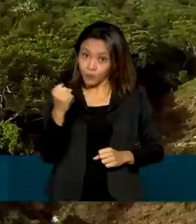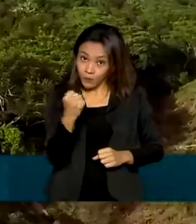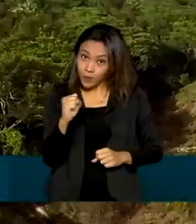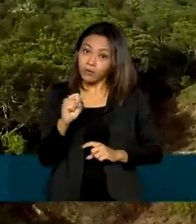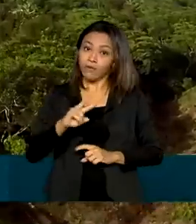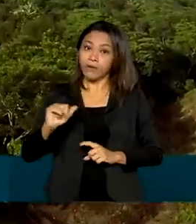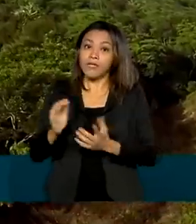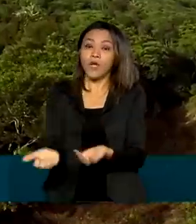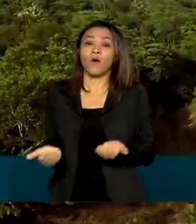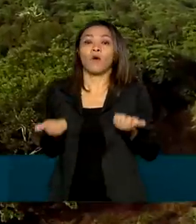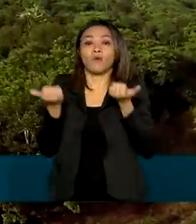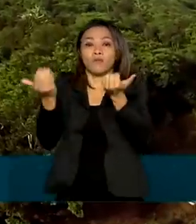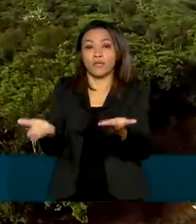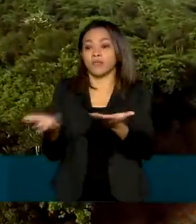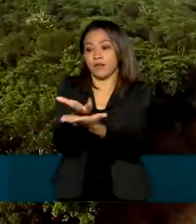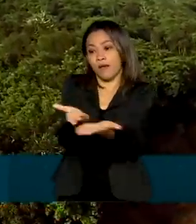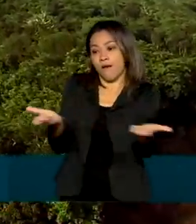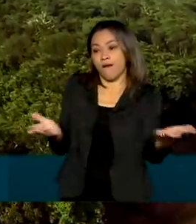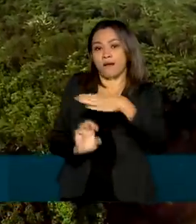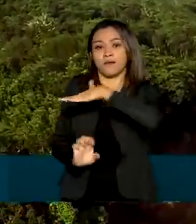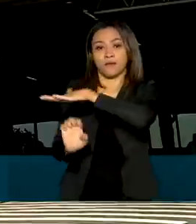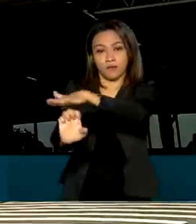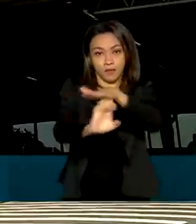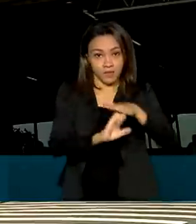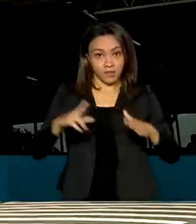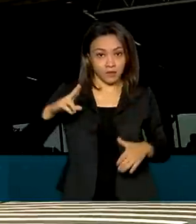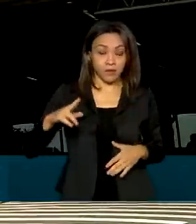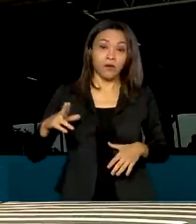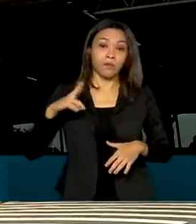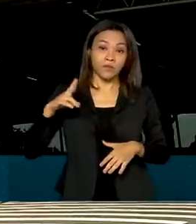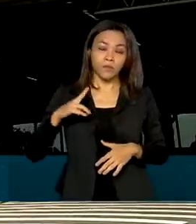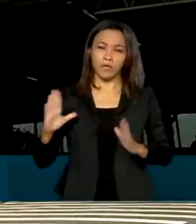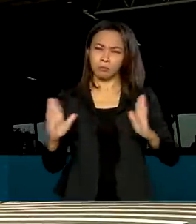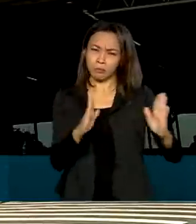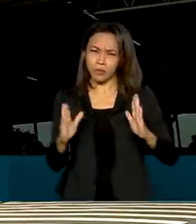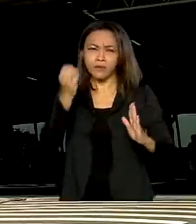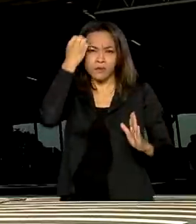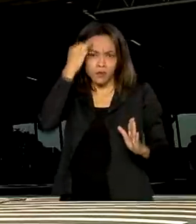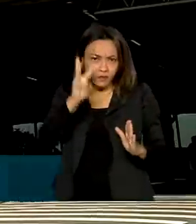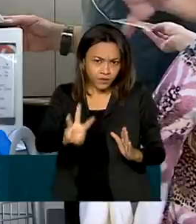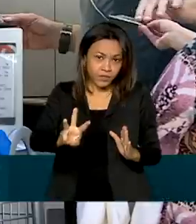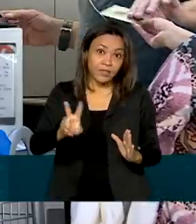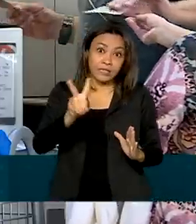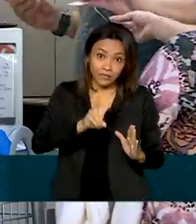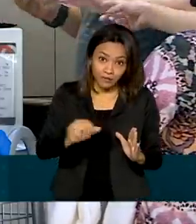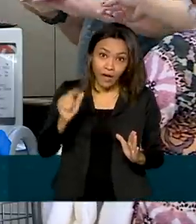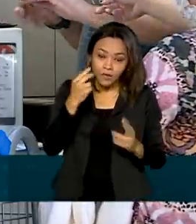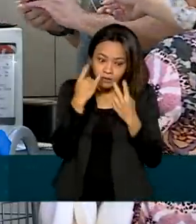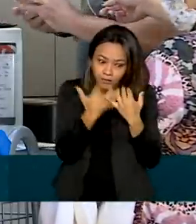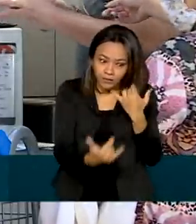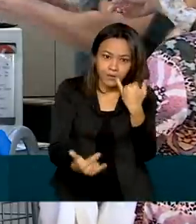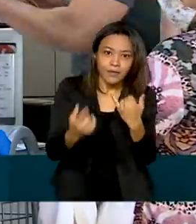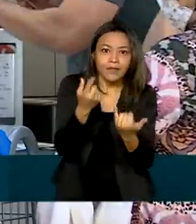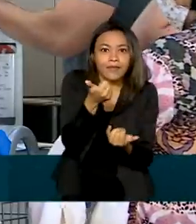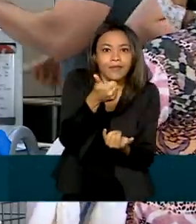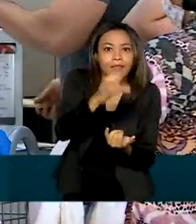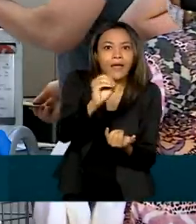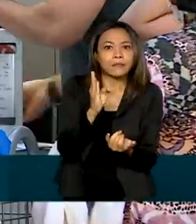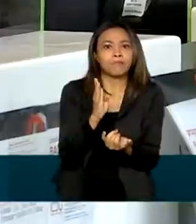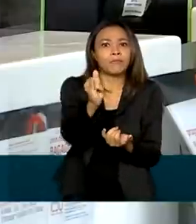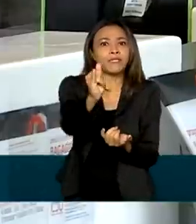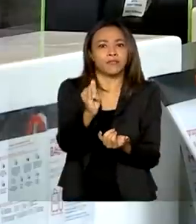ofertados à iniciativa privada nos próximos três dias, o que deve atrair 10 bilhões de reais em novos